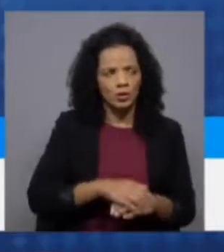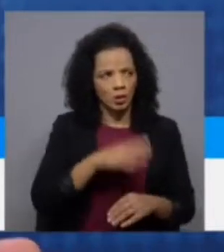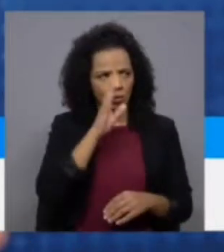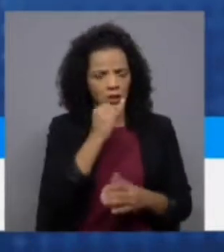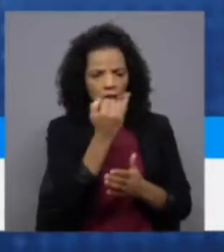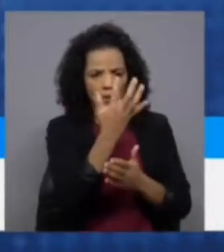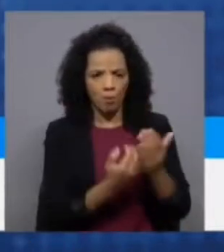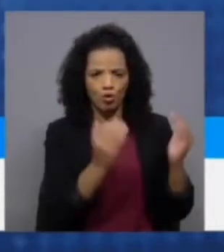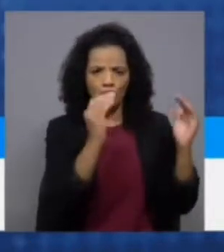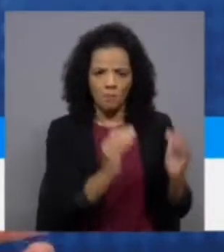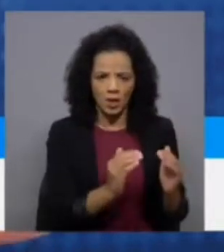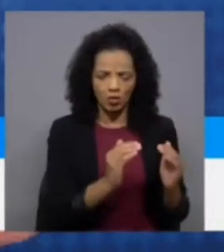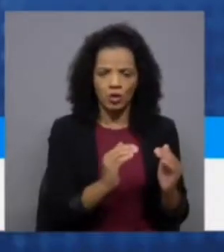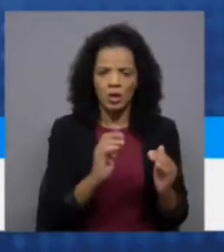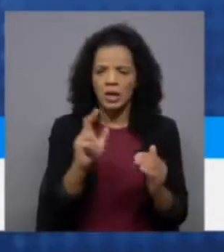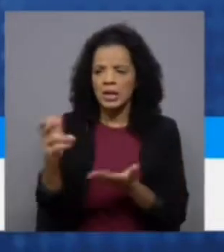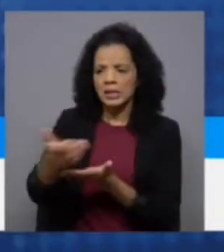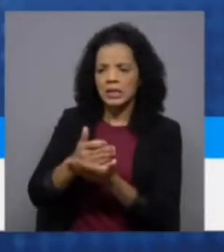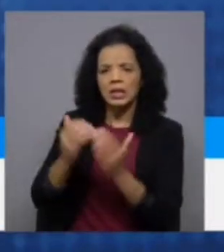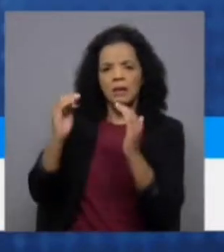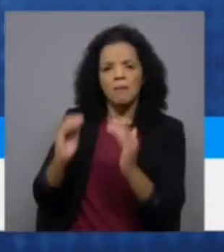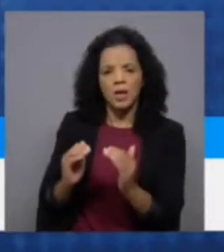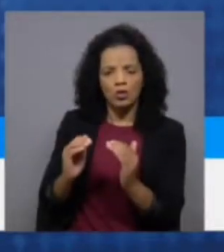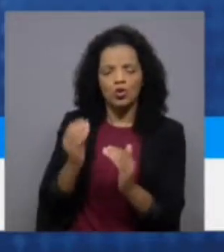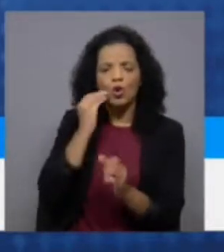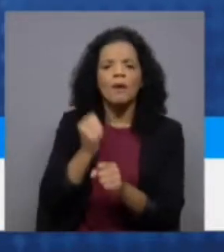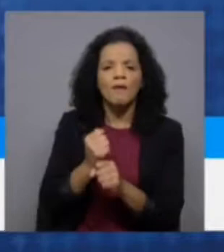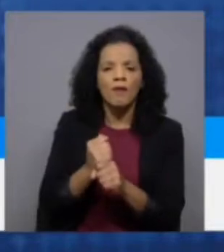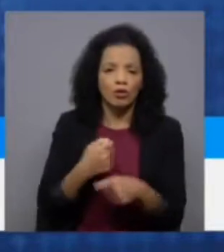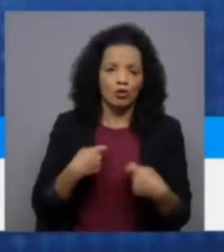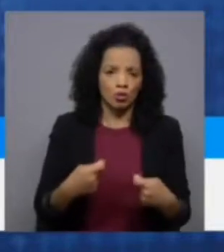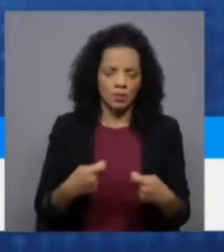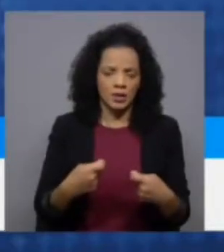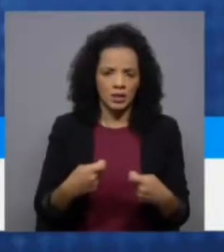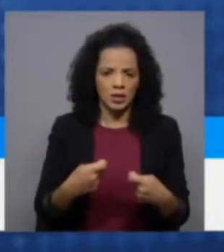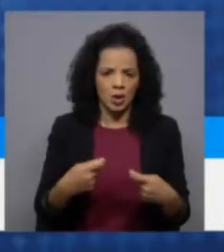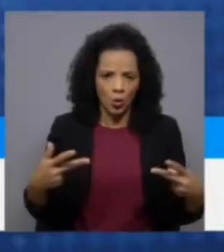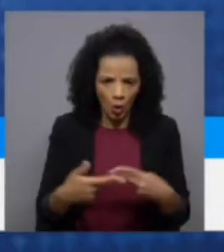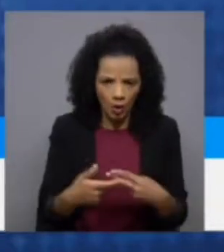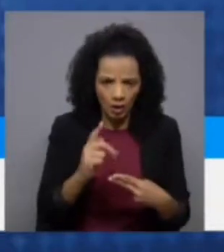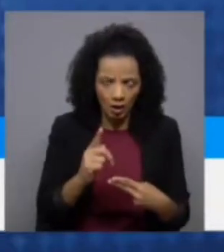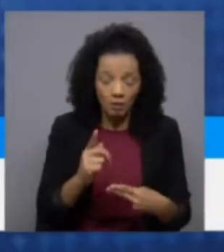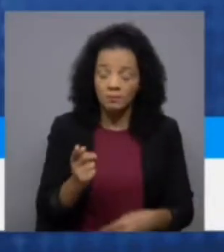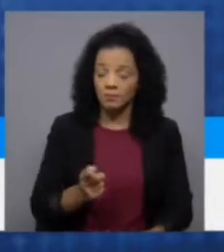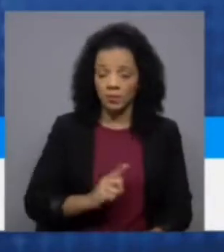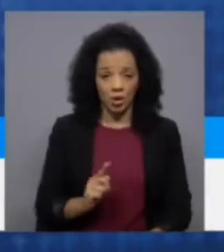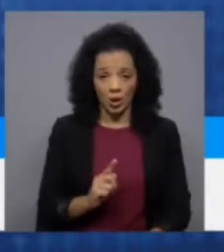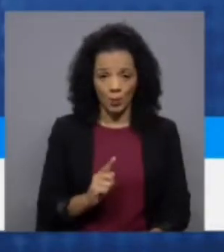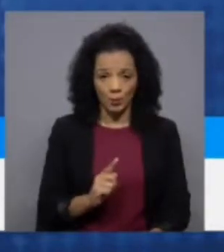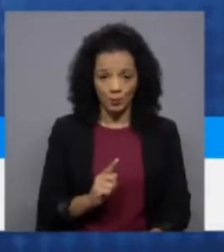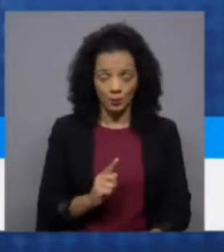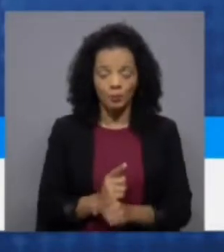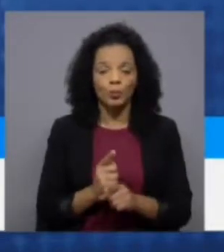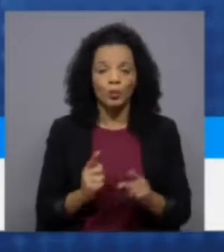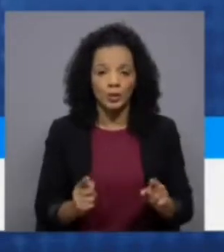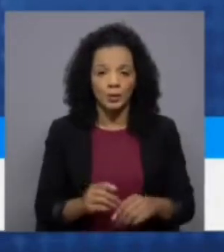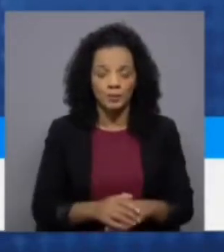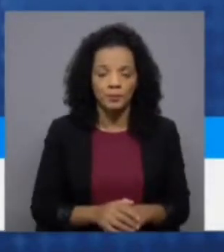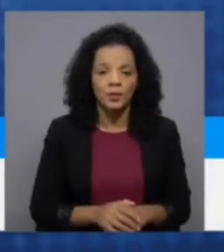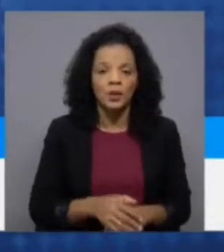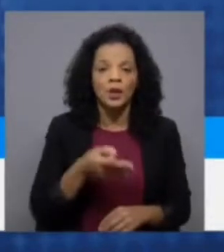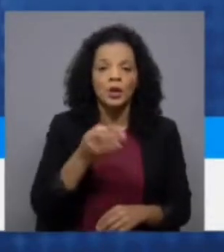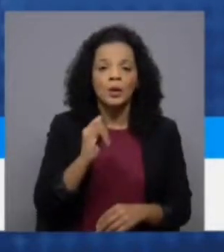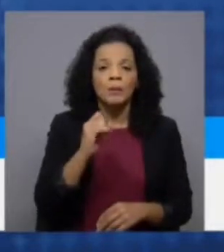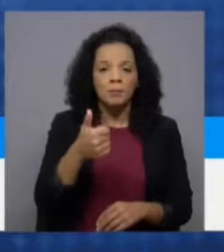portanto vai ter menos receita. Como é que ele vai fazer? Vai ter de cortar na despesa. Mas não é assim. Não é assim porque o produto interno